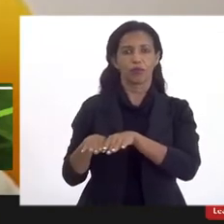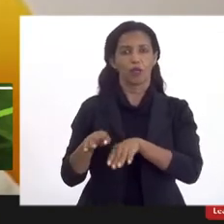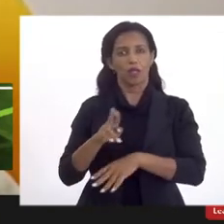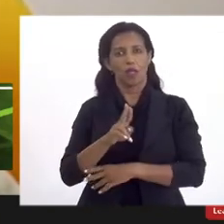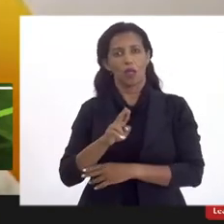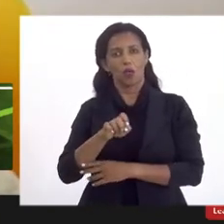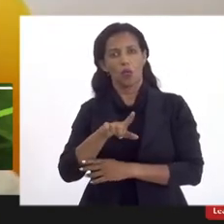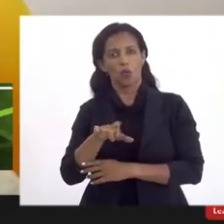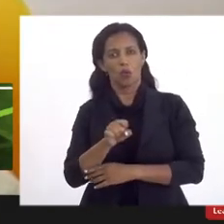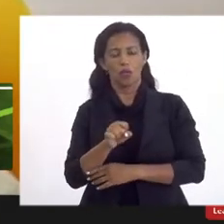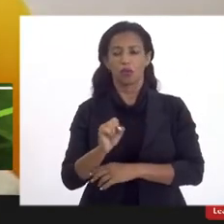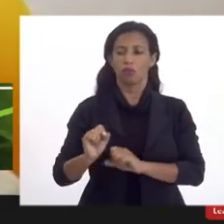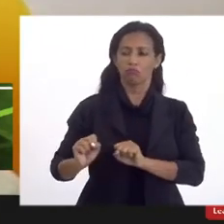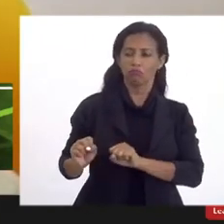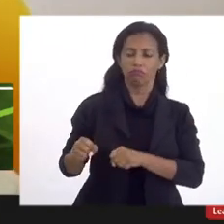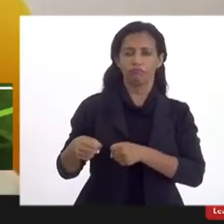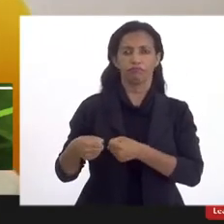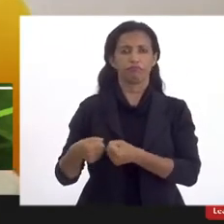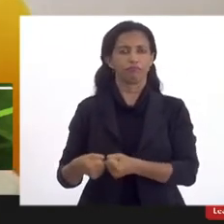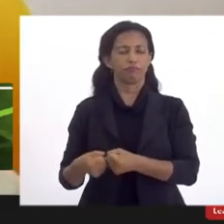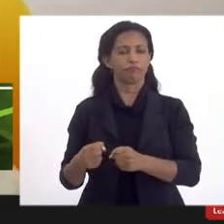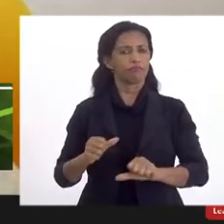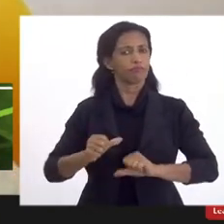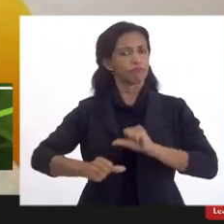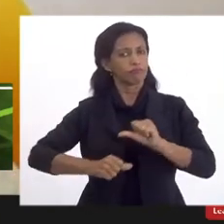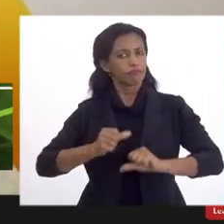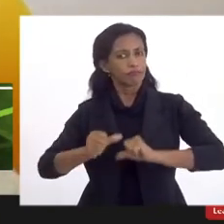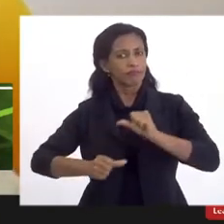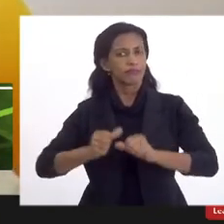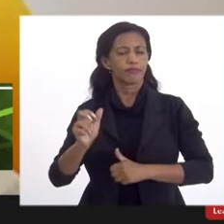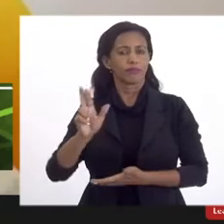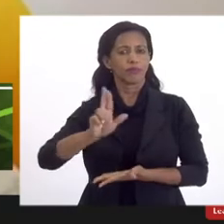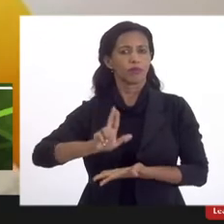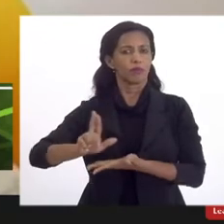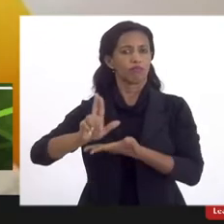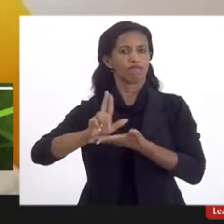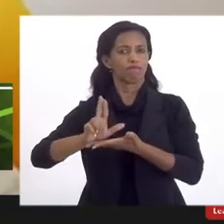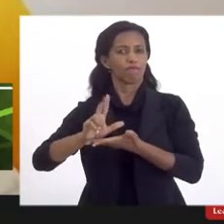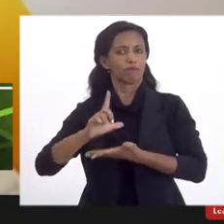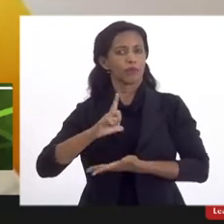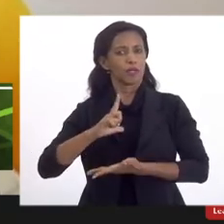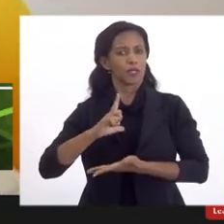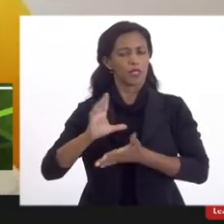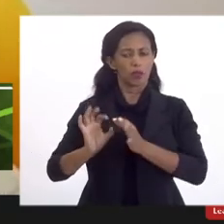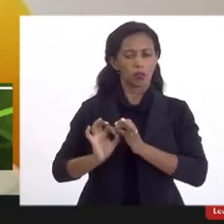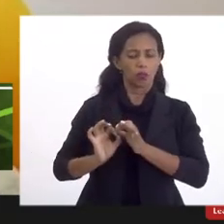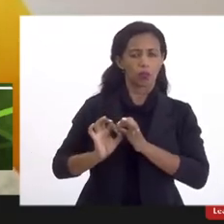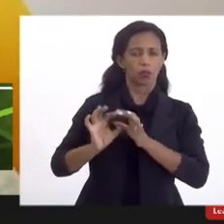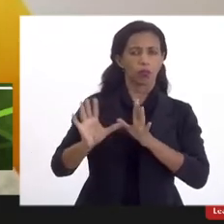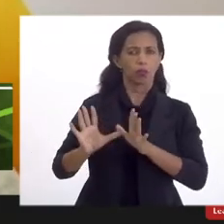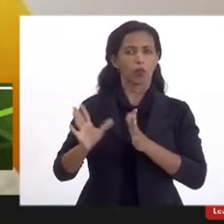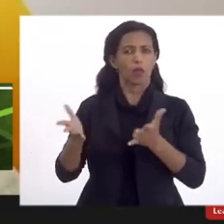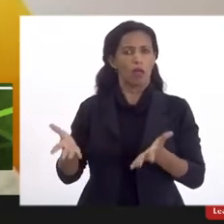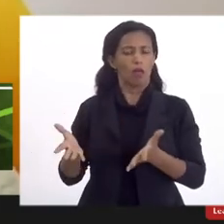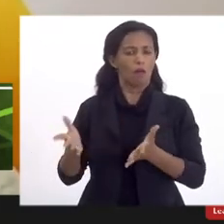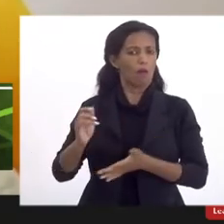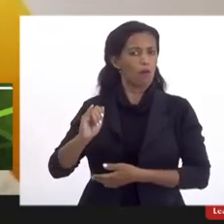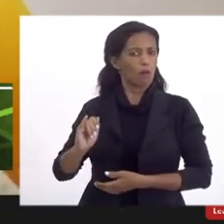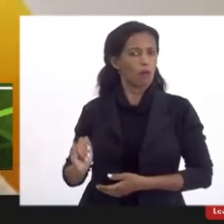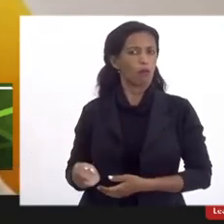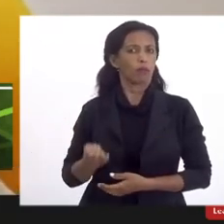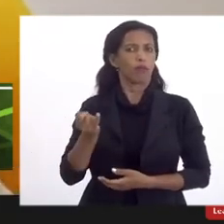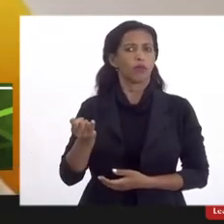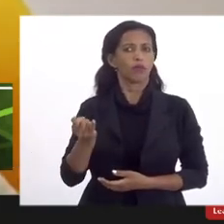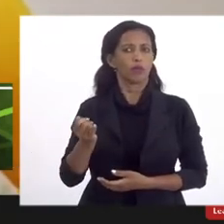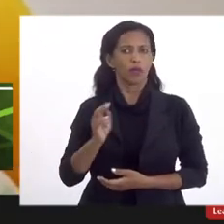fortalecê-la para que ela pudesse se transformar numa universidade, gozando de maior autonomia, gozando de maiores possibilidades.